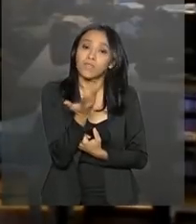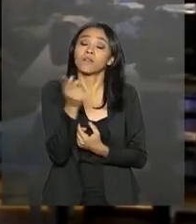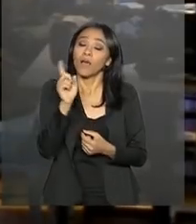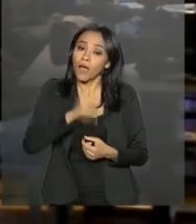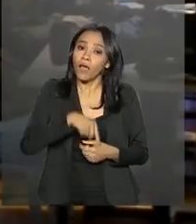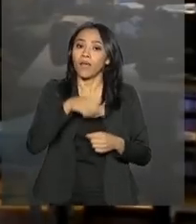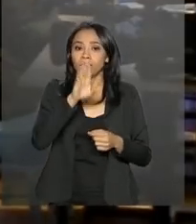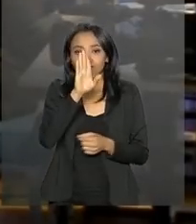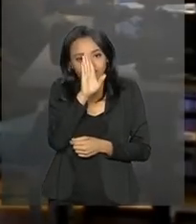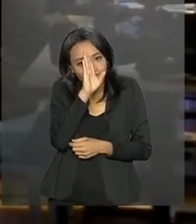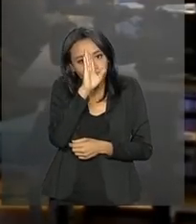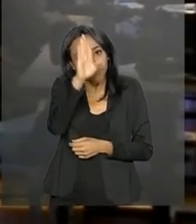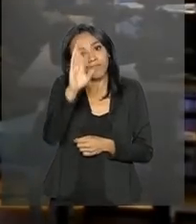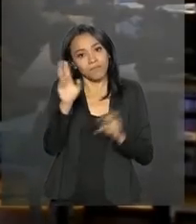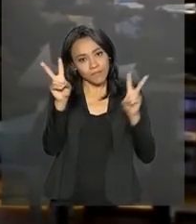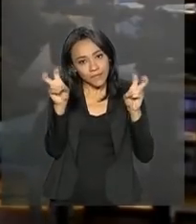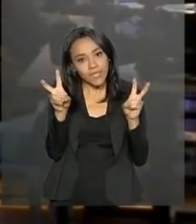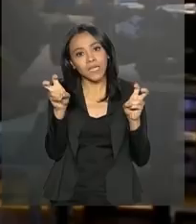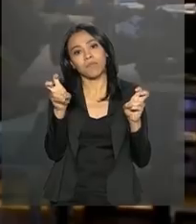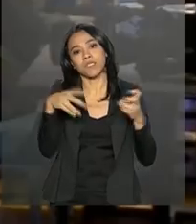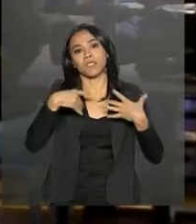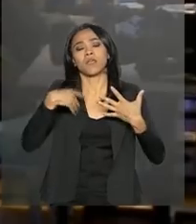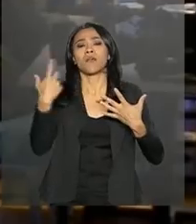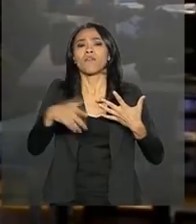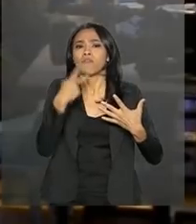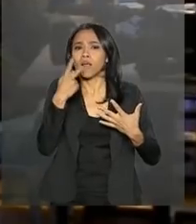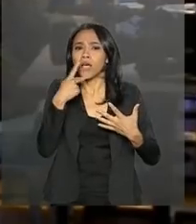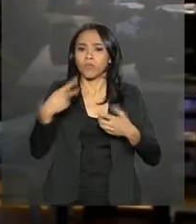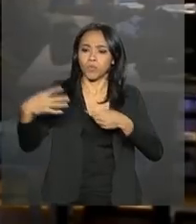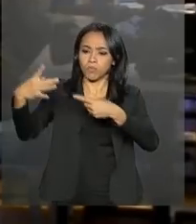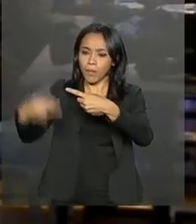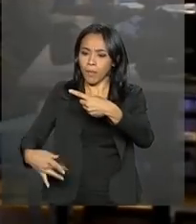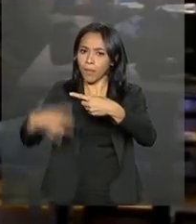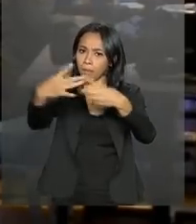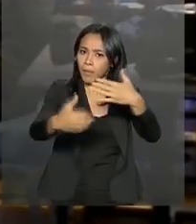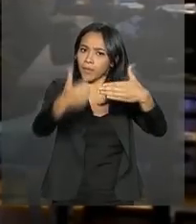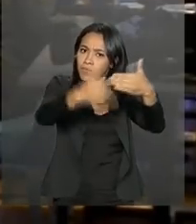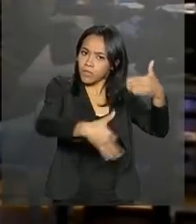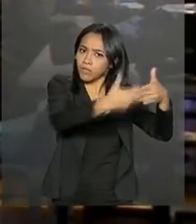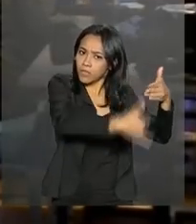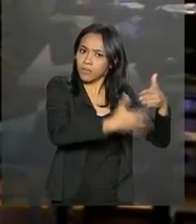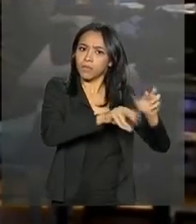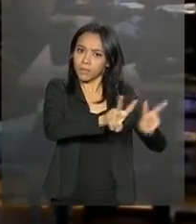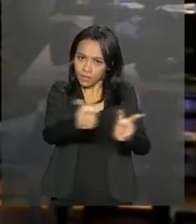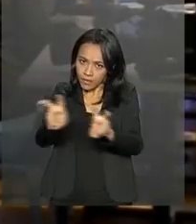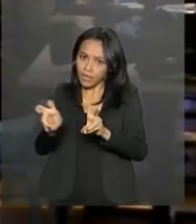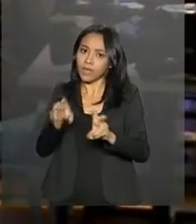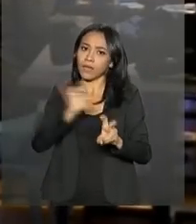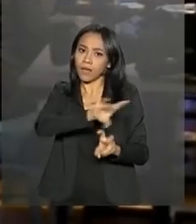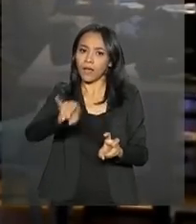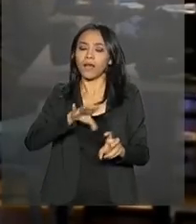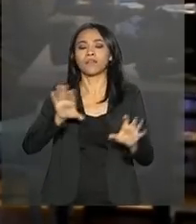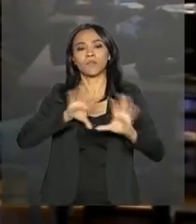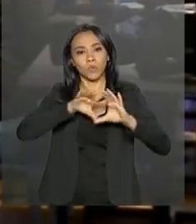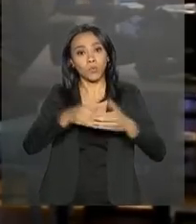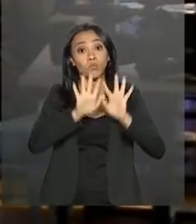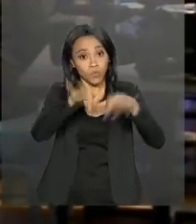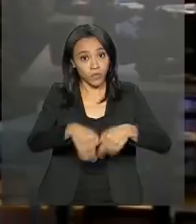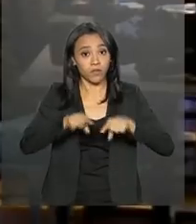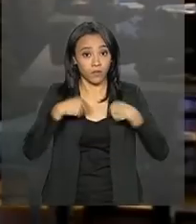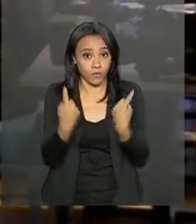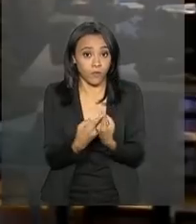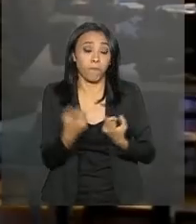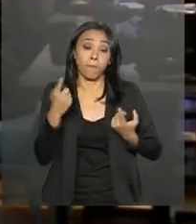foram prioridades elencadas pelo conjunto dos líderes na declaração final da cúpula. No encerramento deste